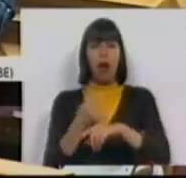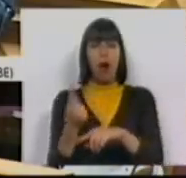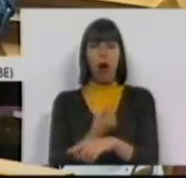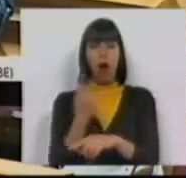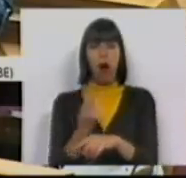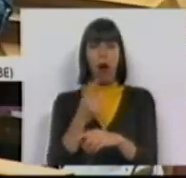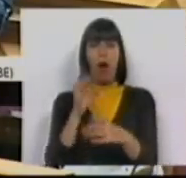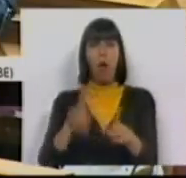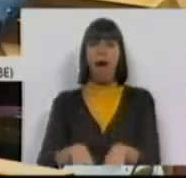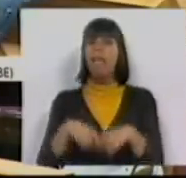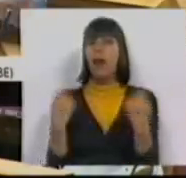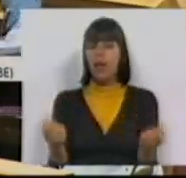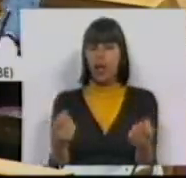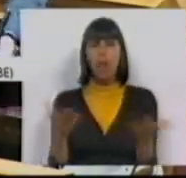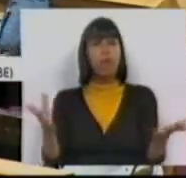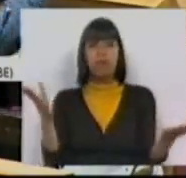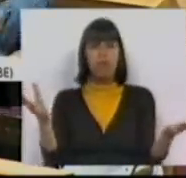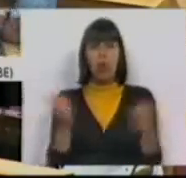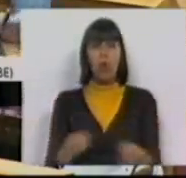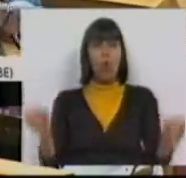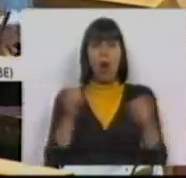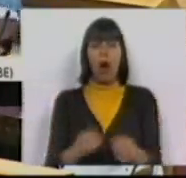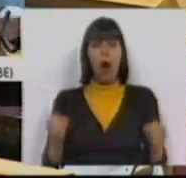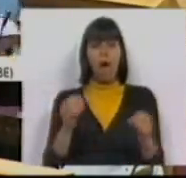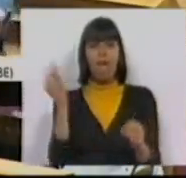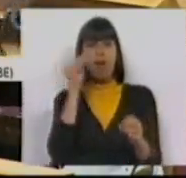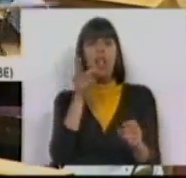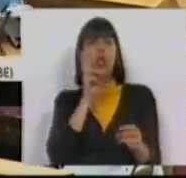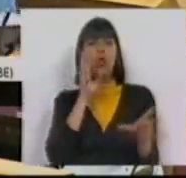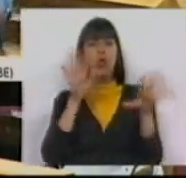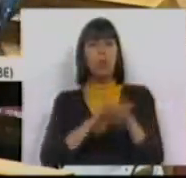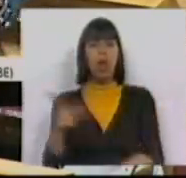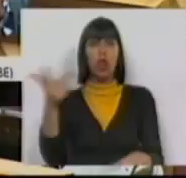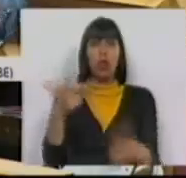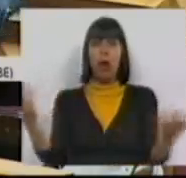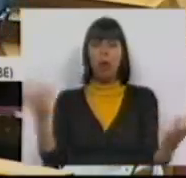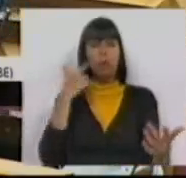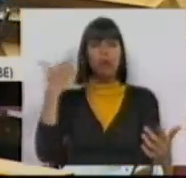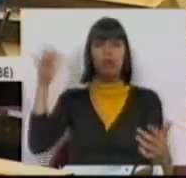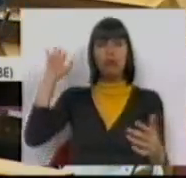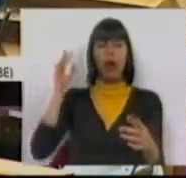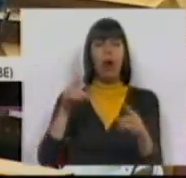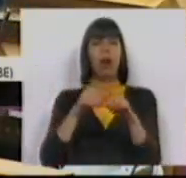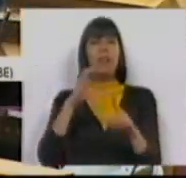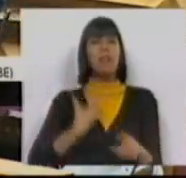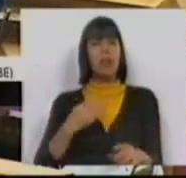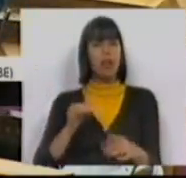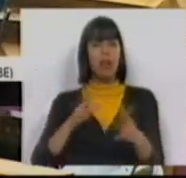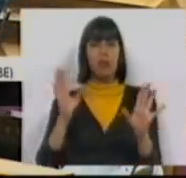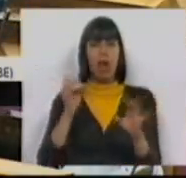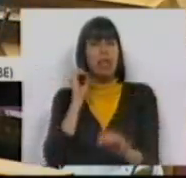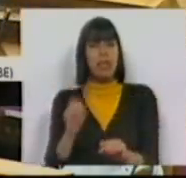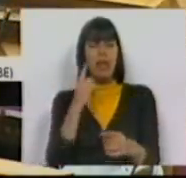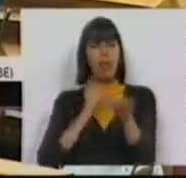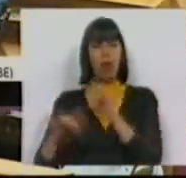relógio estava avariado, porque já nem sequer há a falsa desculpa da troika. O relógio na sede do CDS já foi a